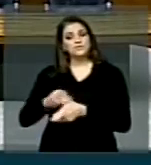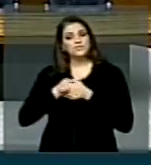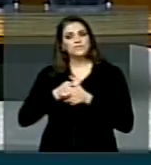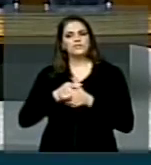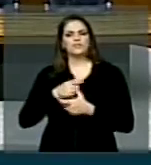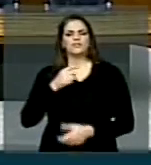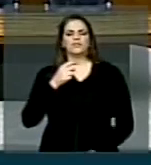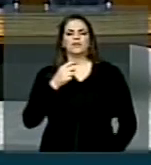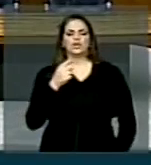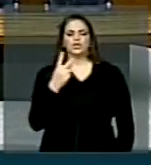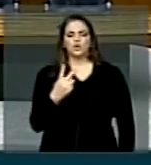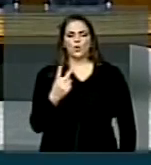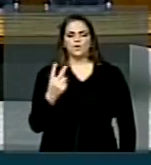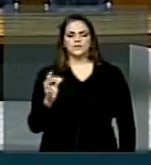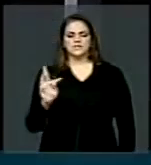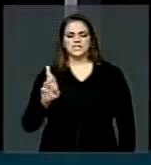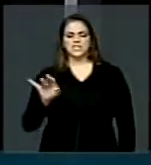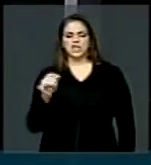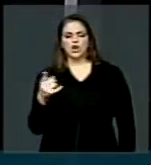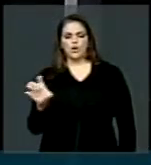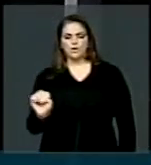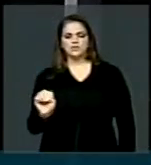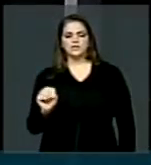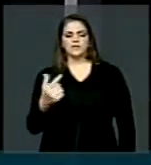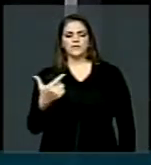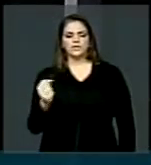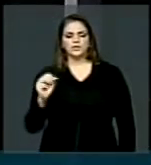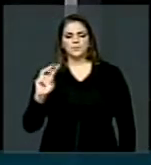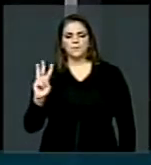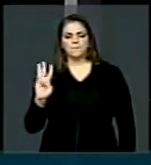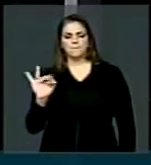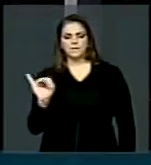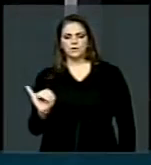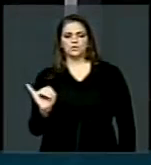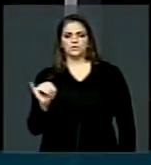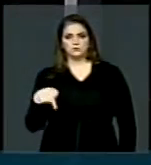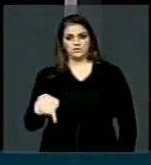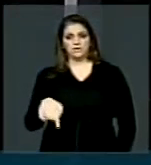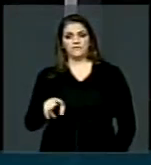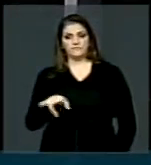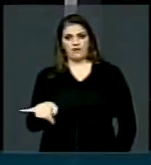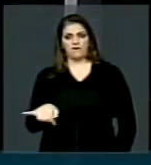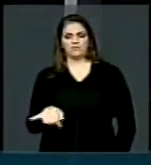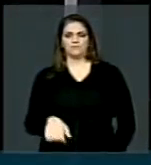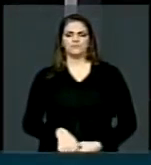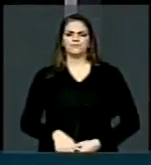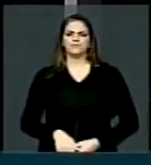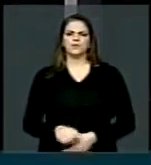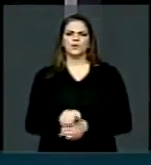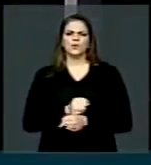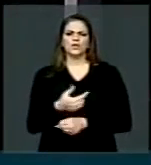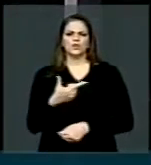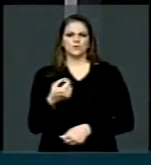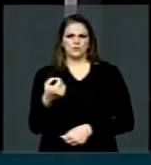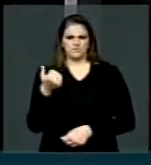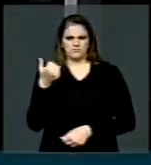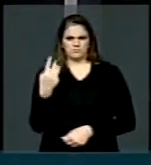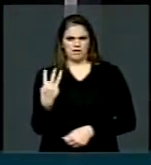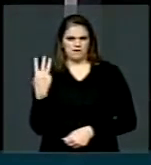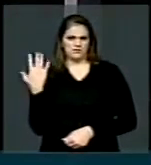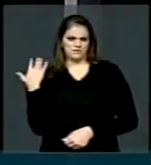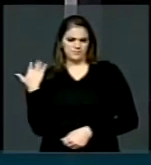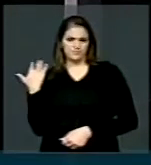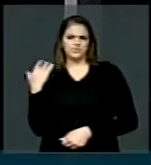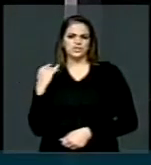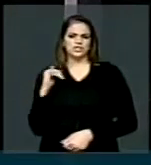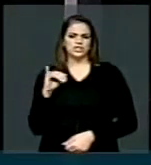320 bilhões em dezembro deste ano, vai alcançar. Quando passou o ano 2013, agora